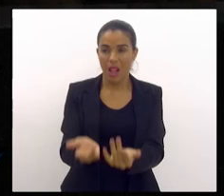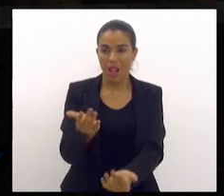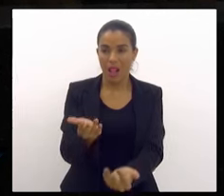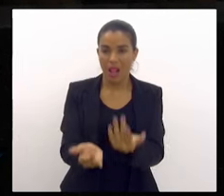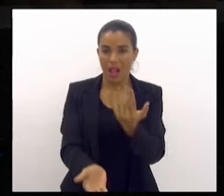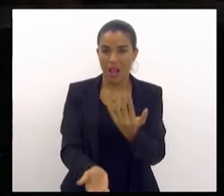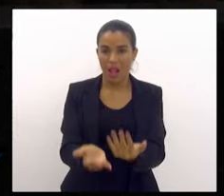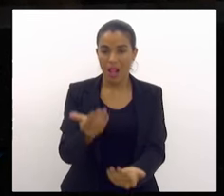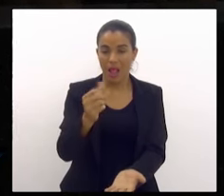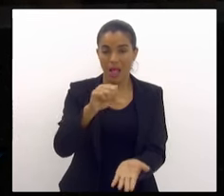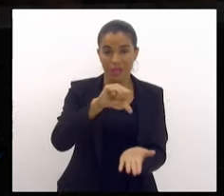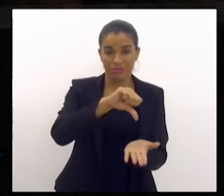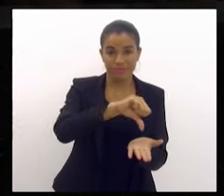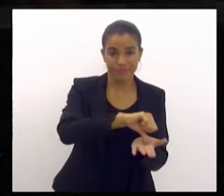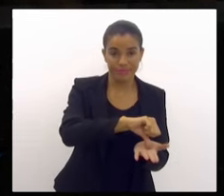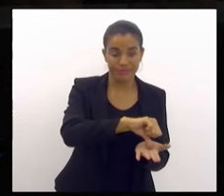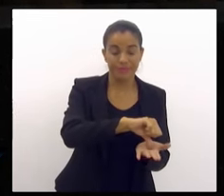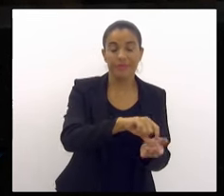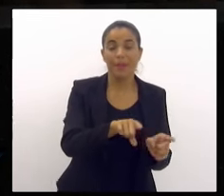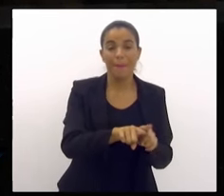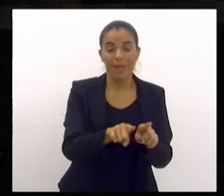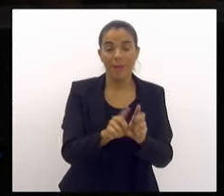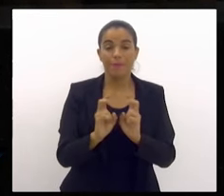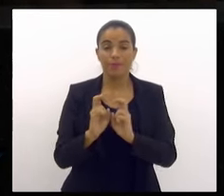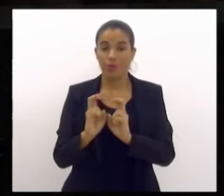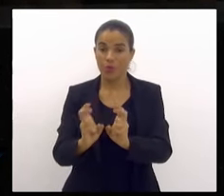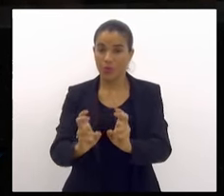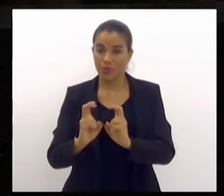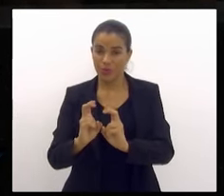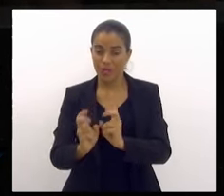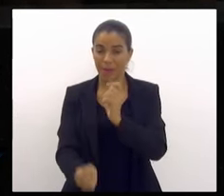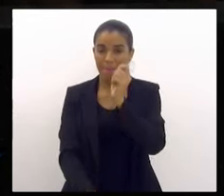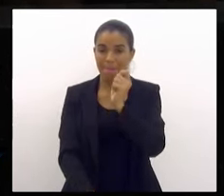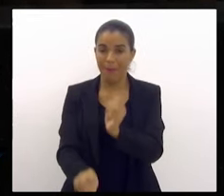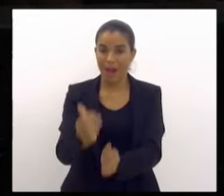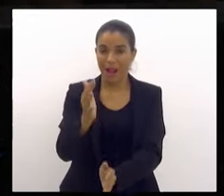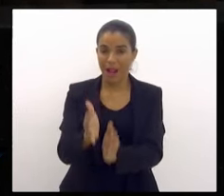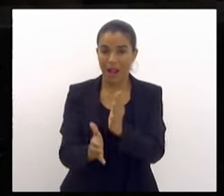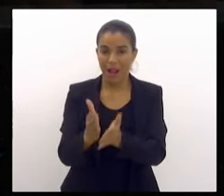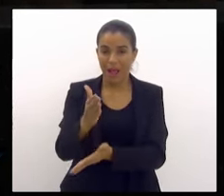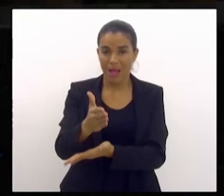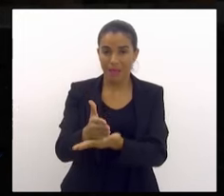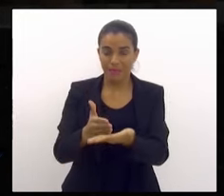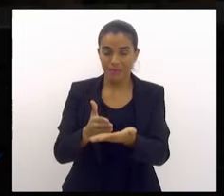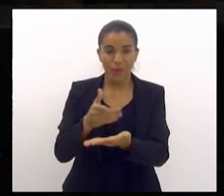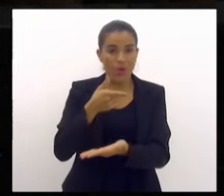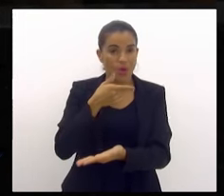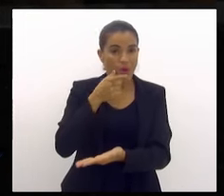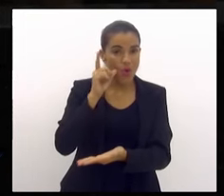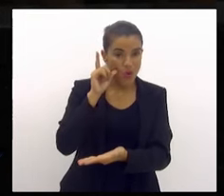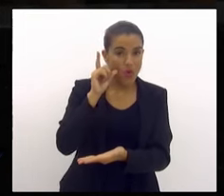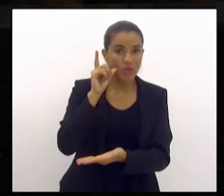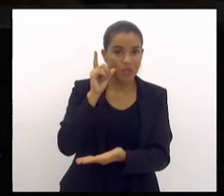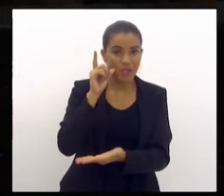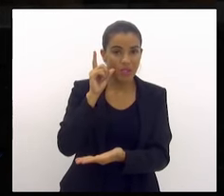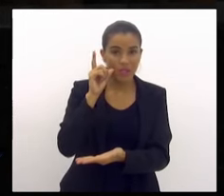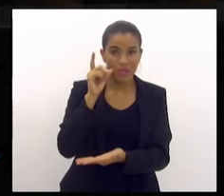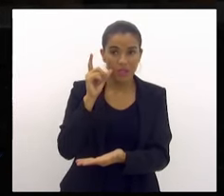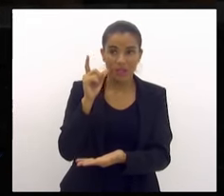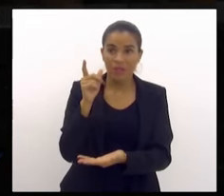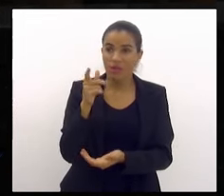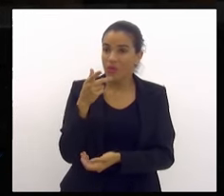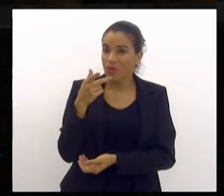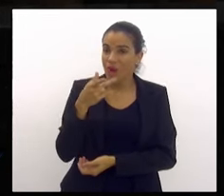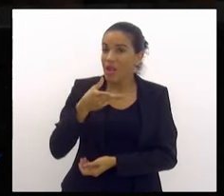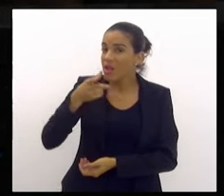estação de um trem parcialmente incendiado. E, ontem, ontem, não estou falando mais nem de